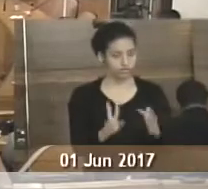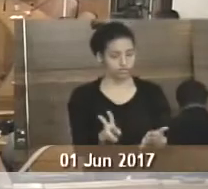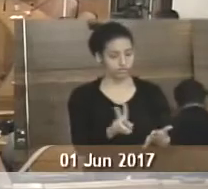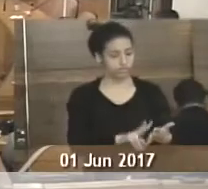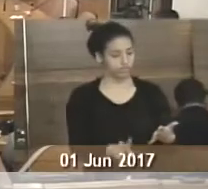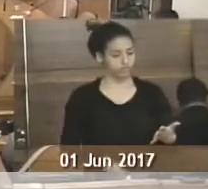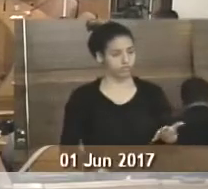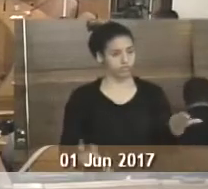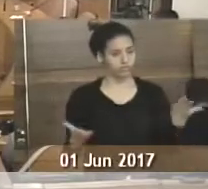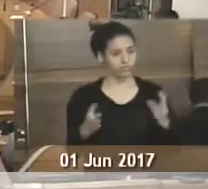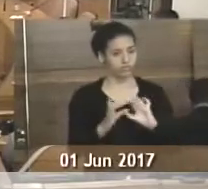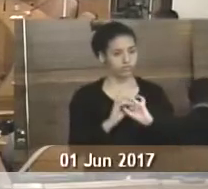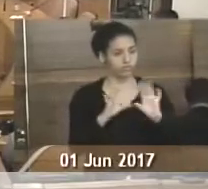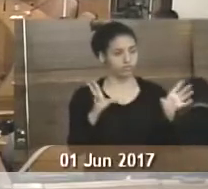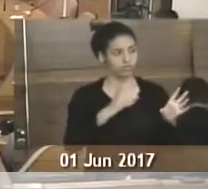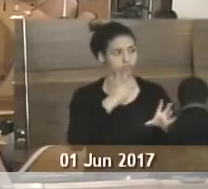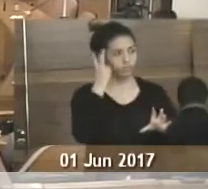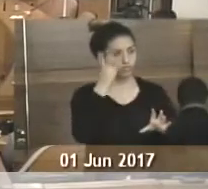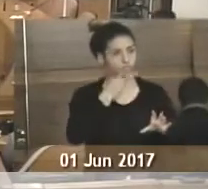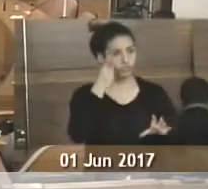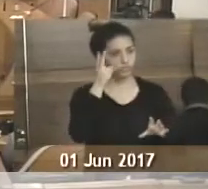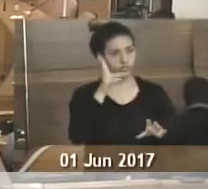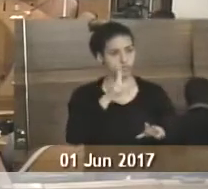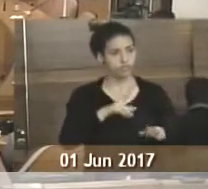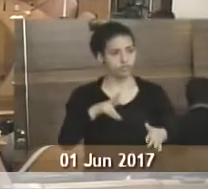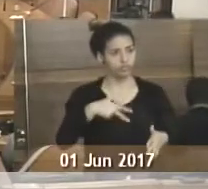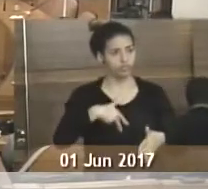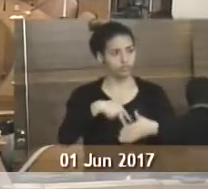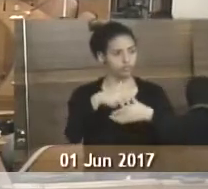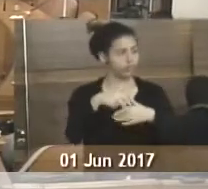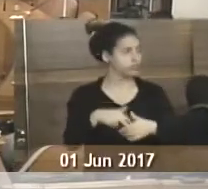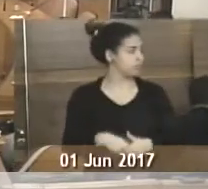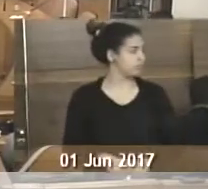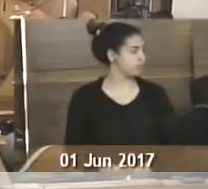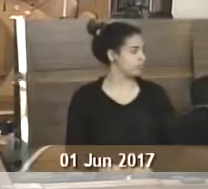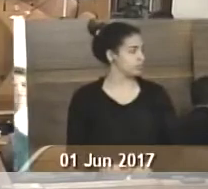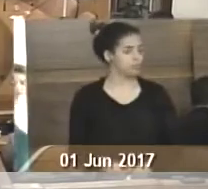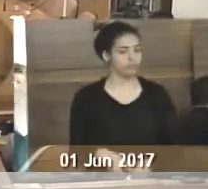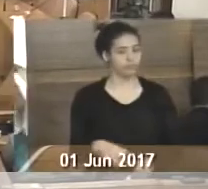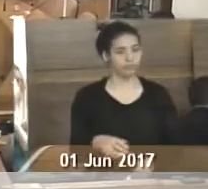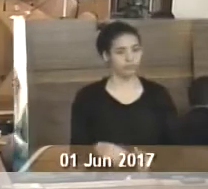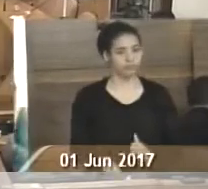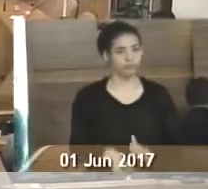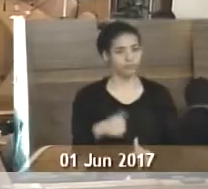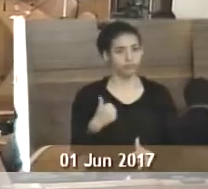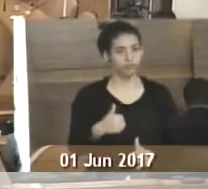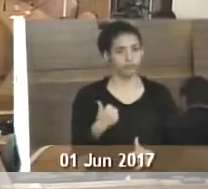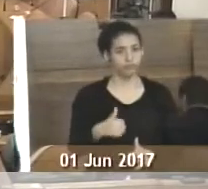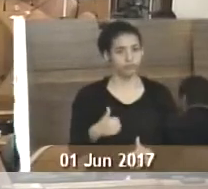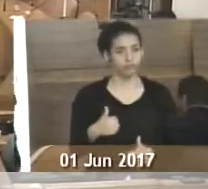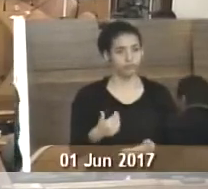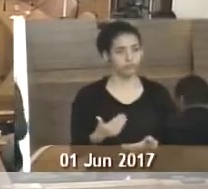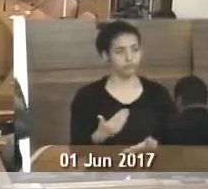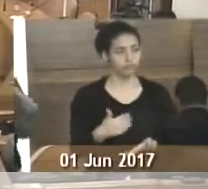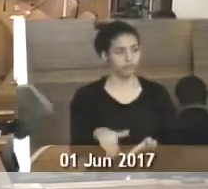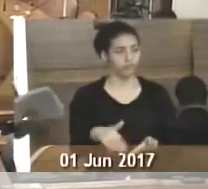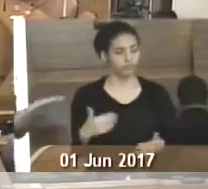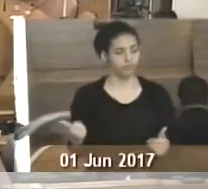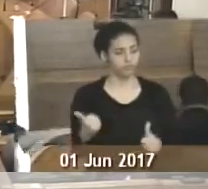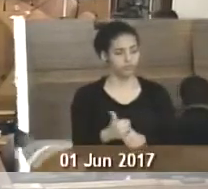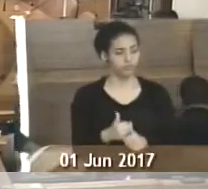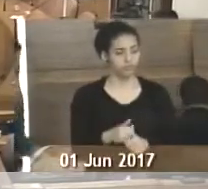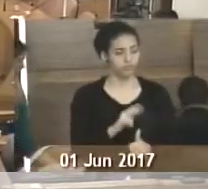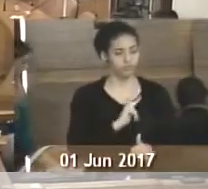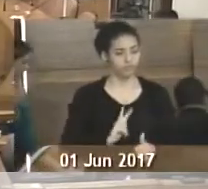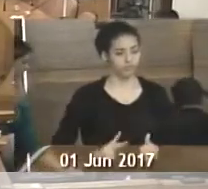Terminada a leitura do expediente, fica franqueada a palavra aos senhores vereadores por ordem de inscrição. Solicito a primeira secretária, Tite Brasil, que